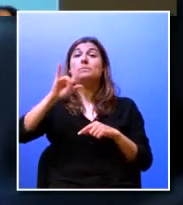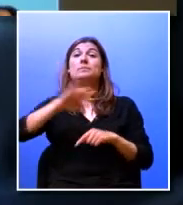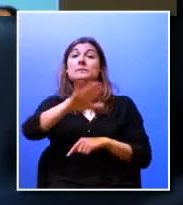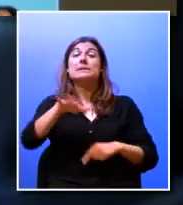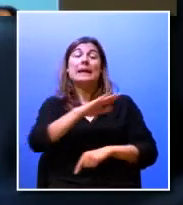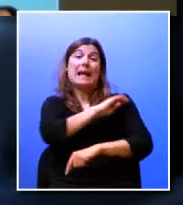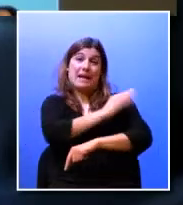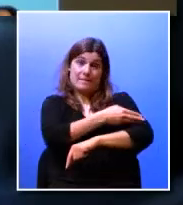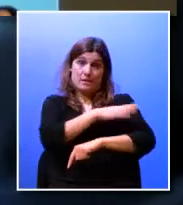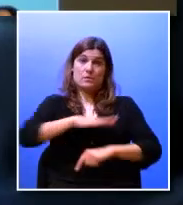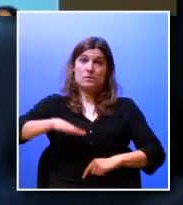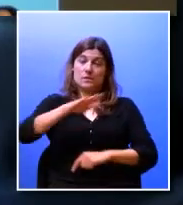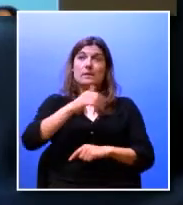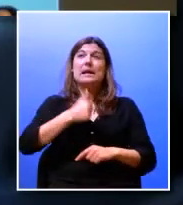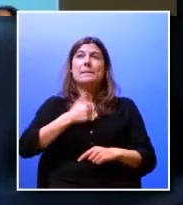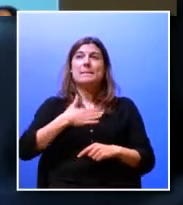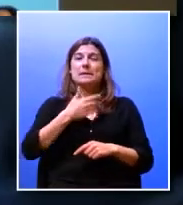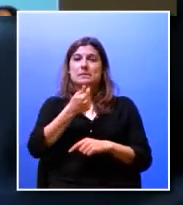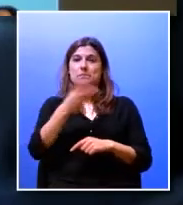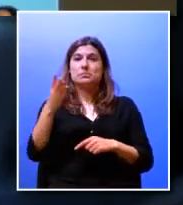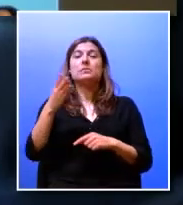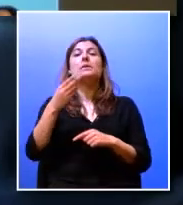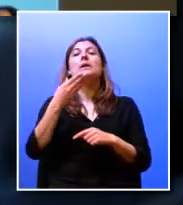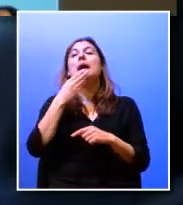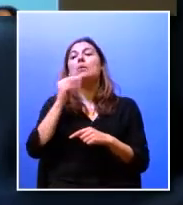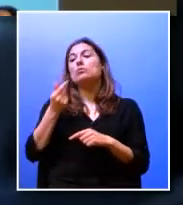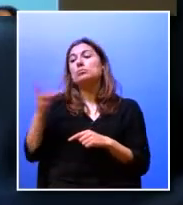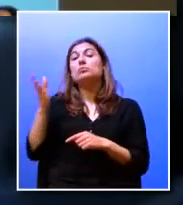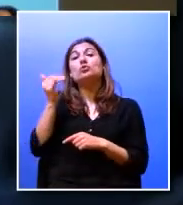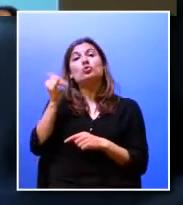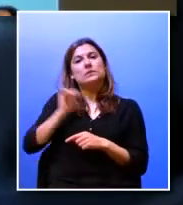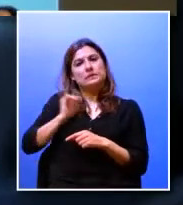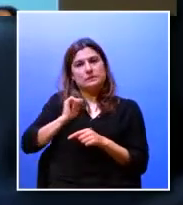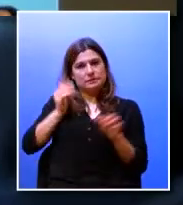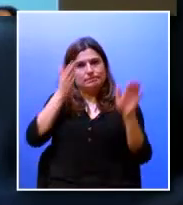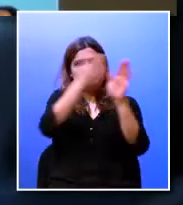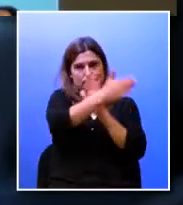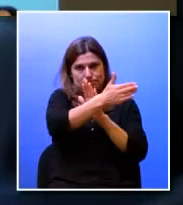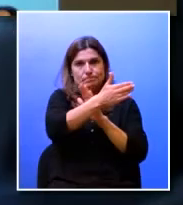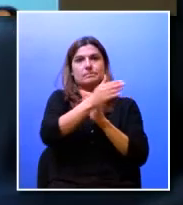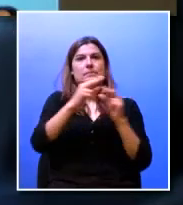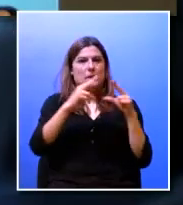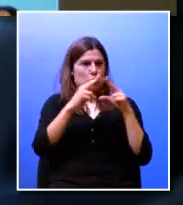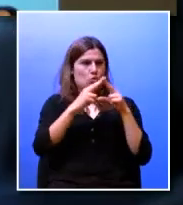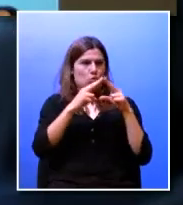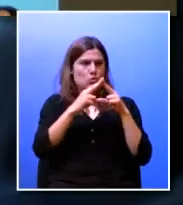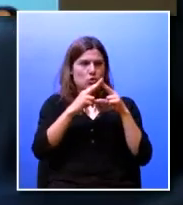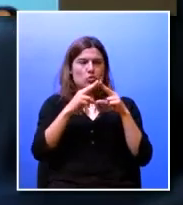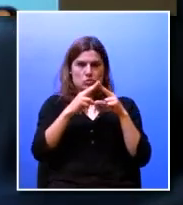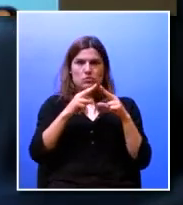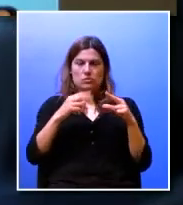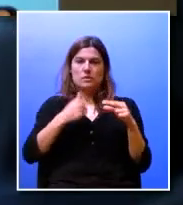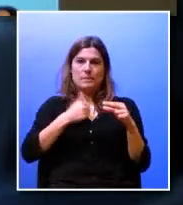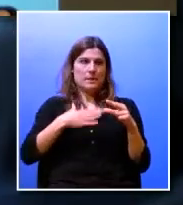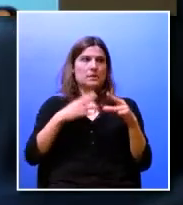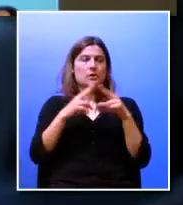certa empresa e o ano passado acolheu 12 alunos nossos ou seja a Renault grosso modo